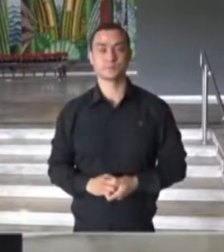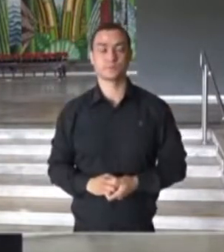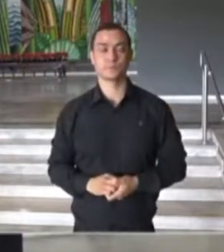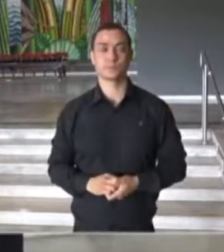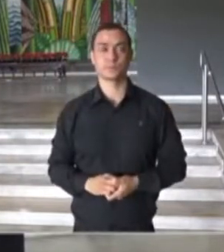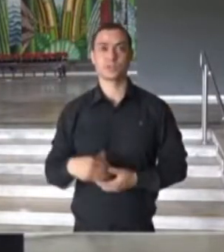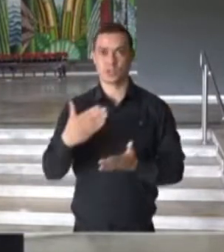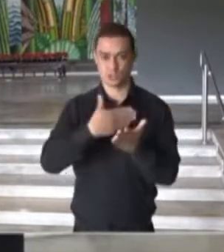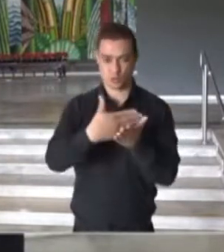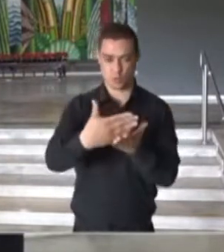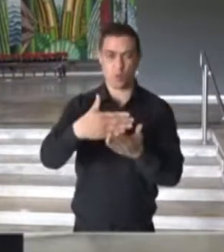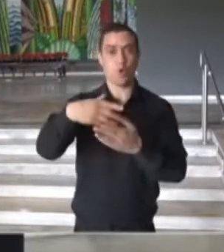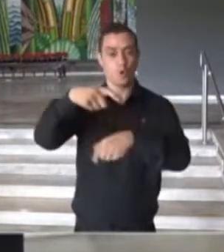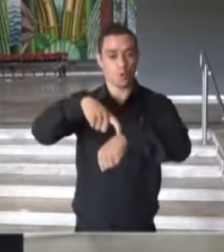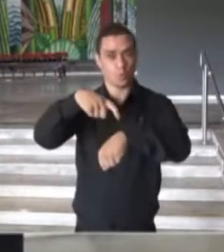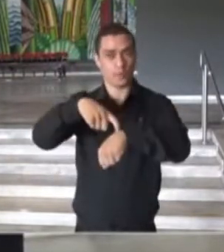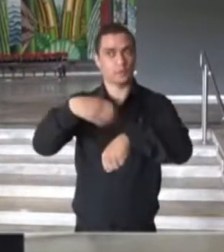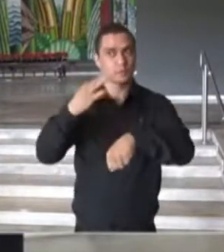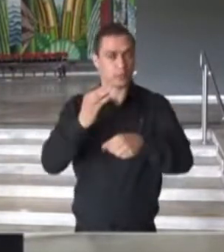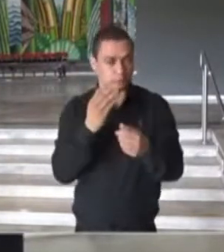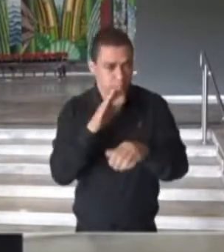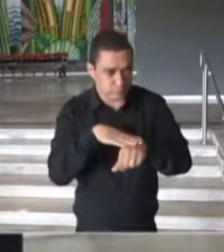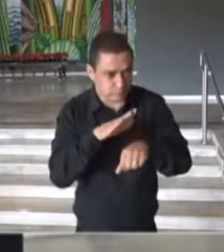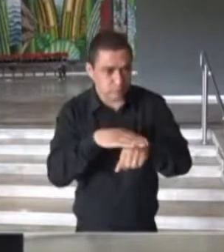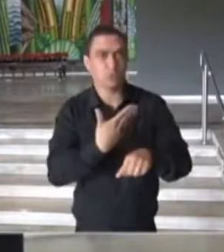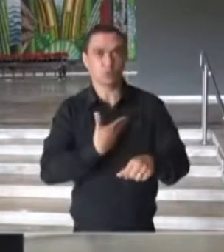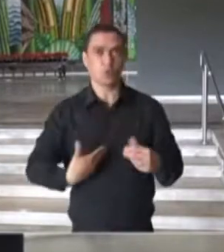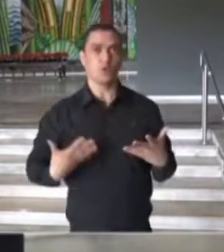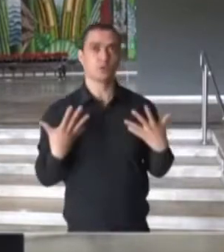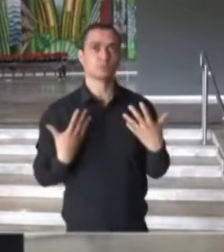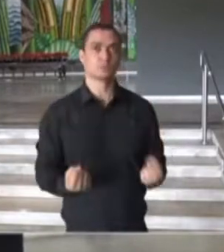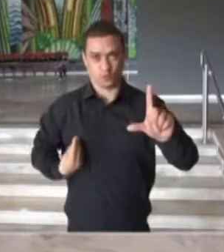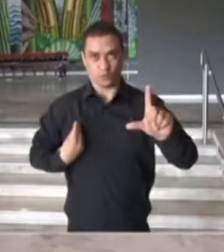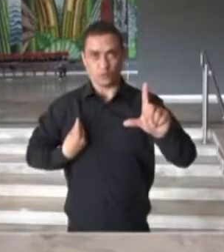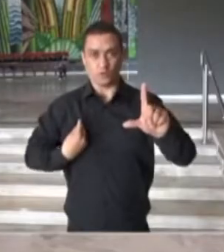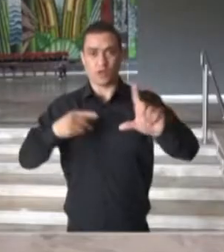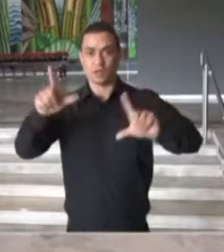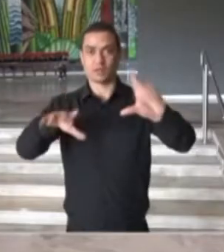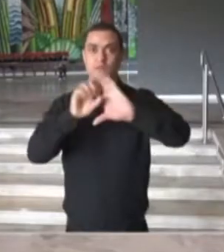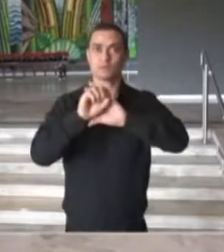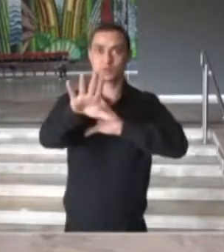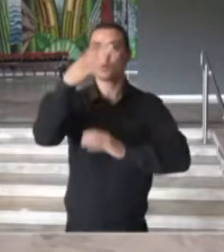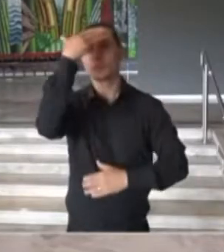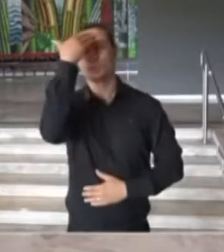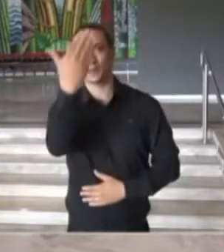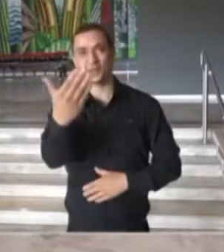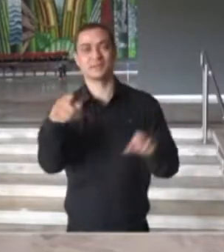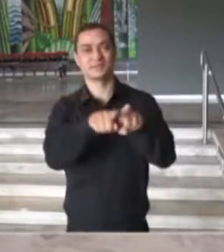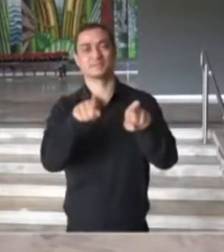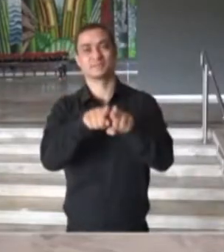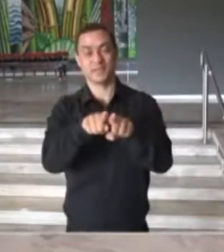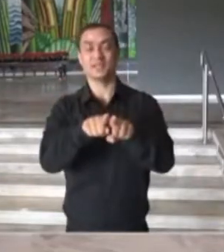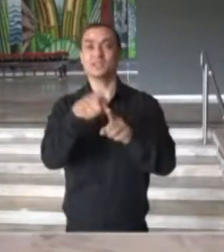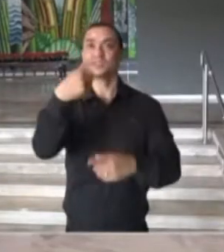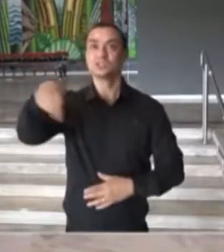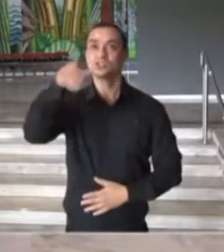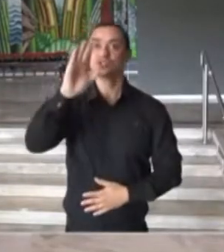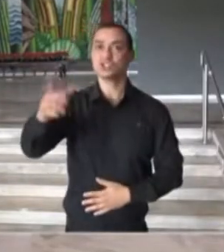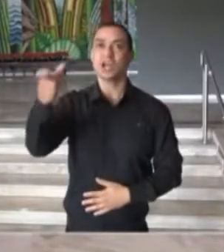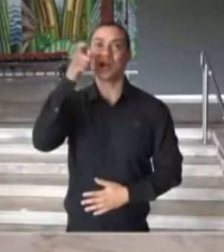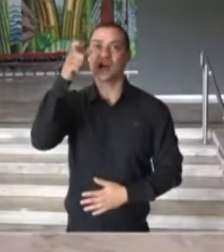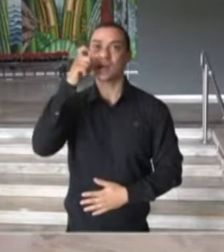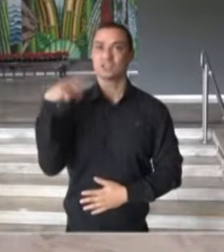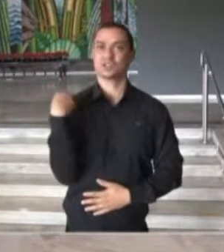Gabardo, falou das recomendações passadas para o Governo do Estado como uma forma de contenção à disseminação da Covid